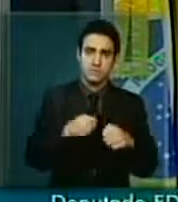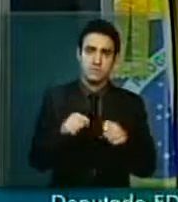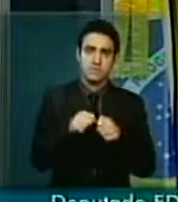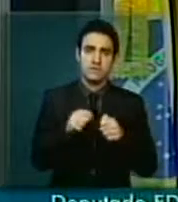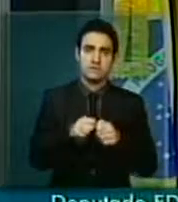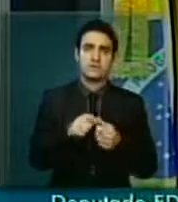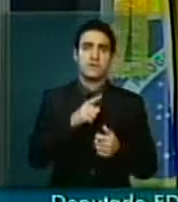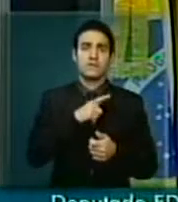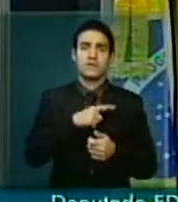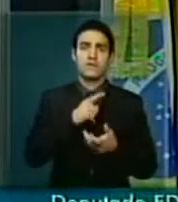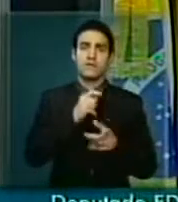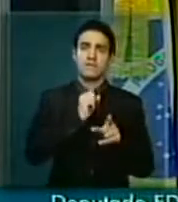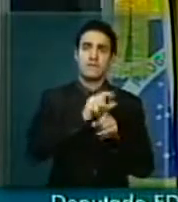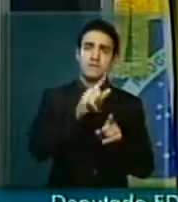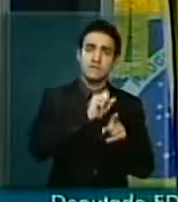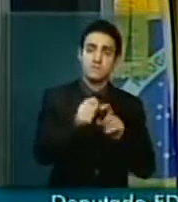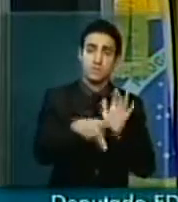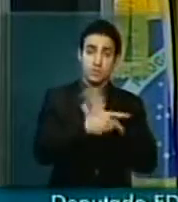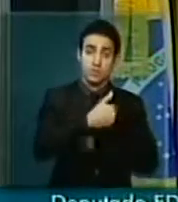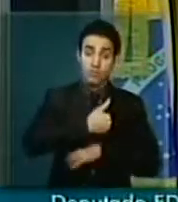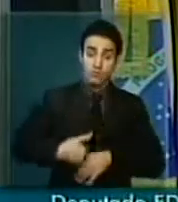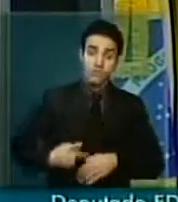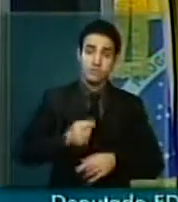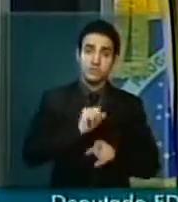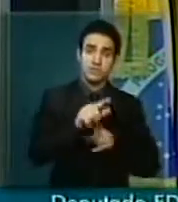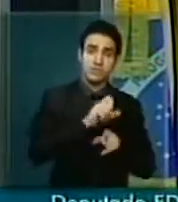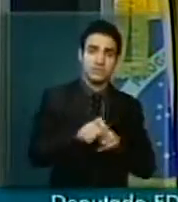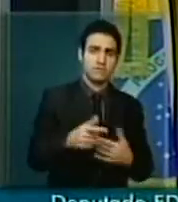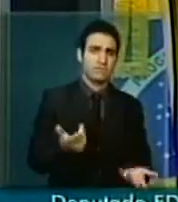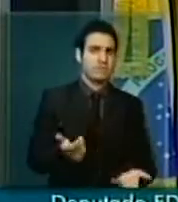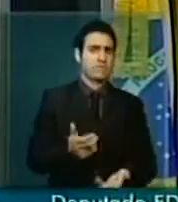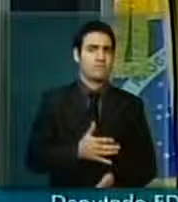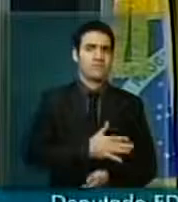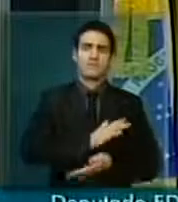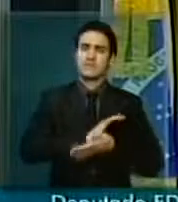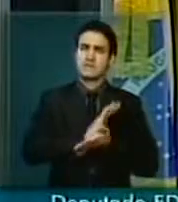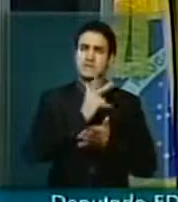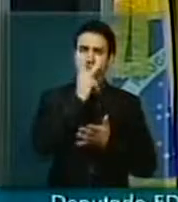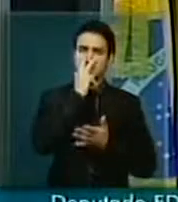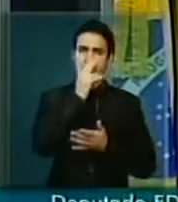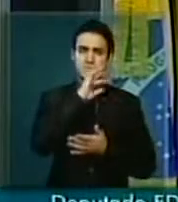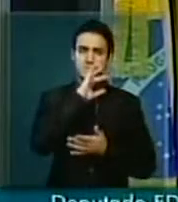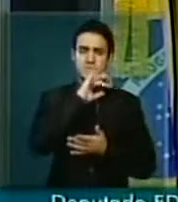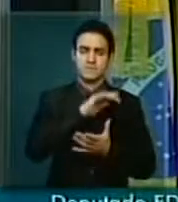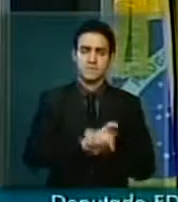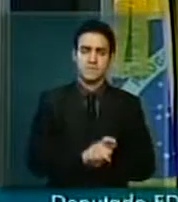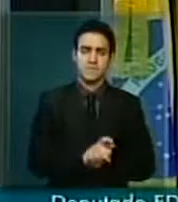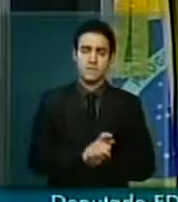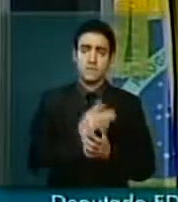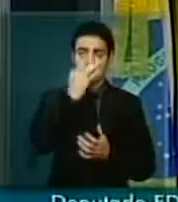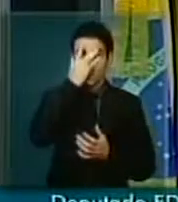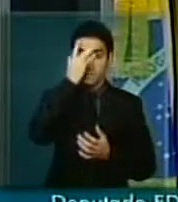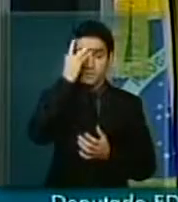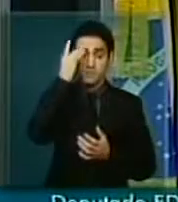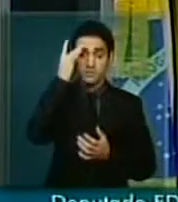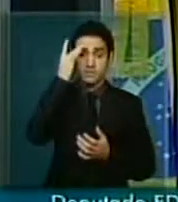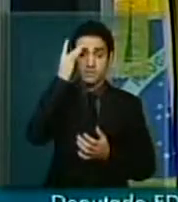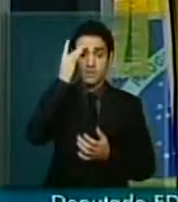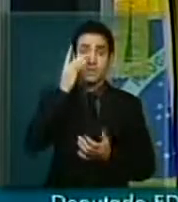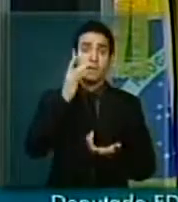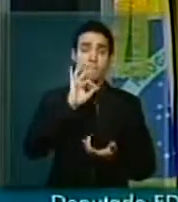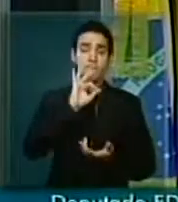o financiamento público. É humilhante, um político, governador,